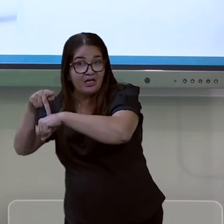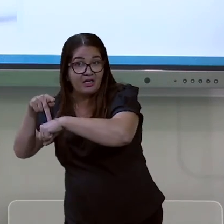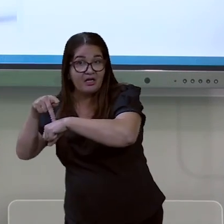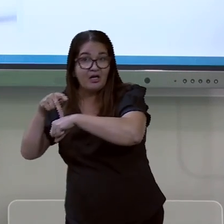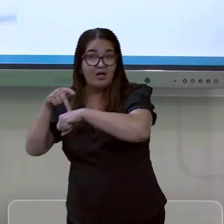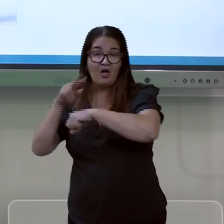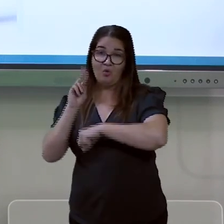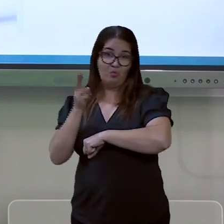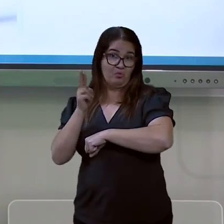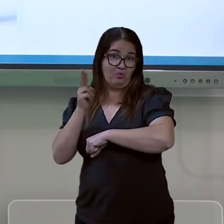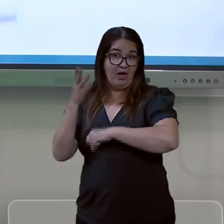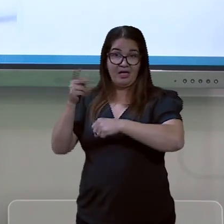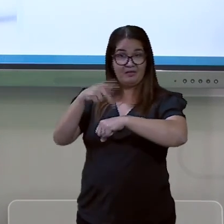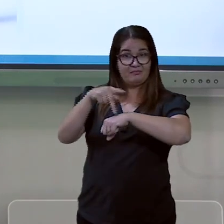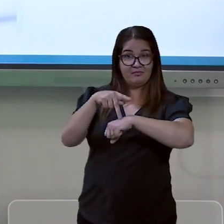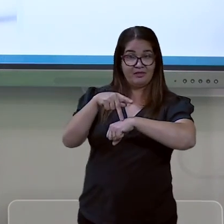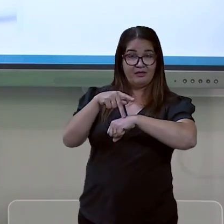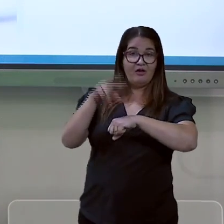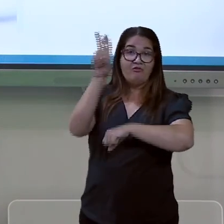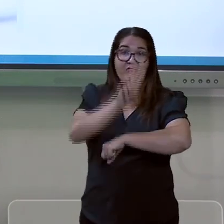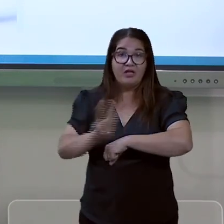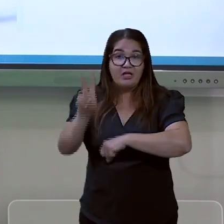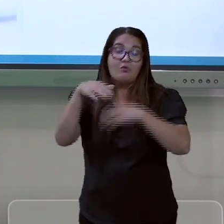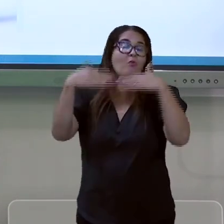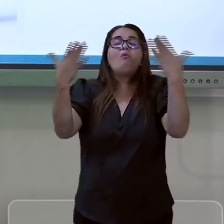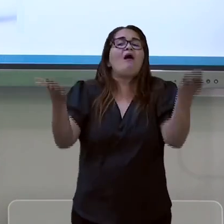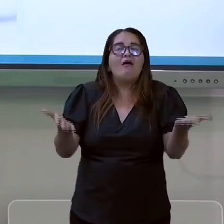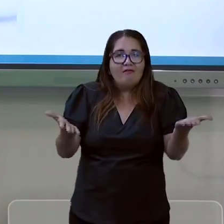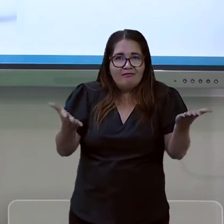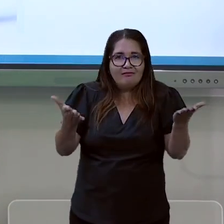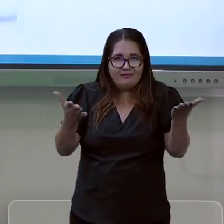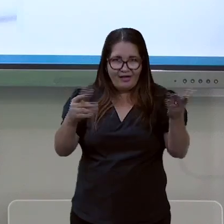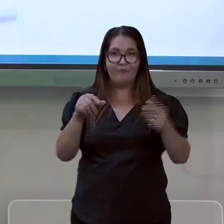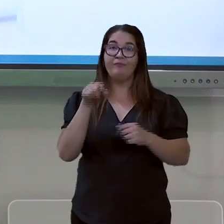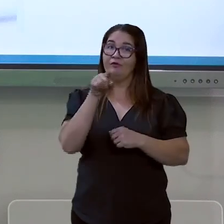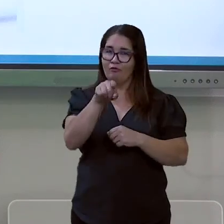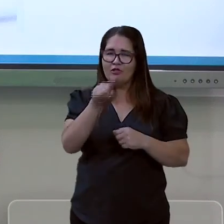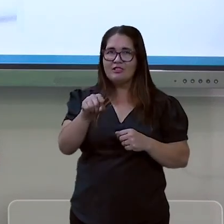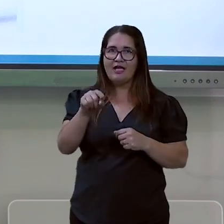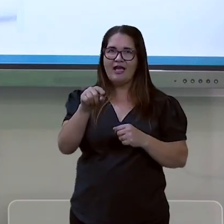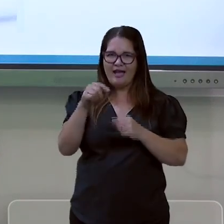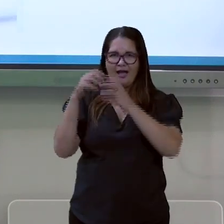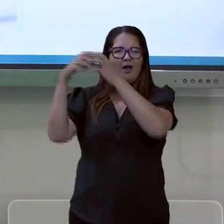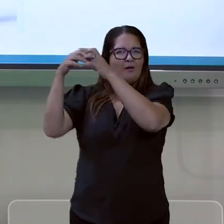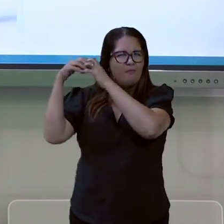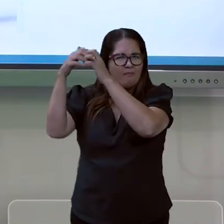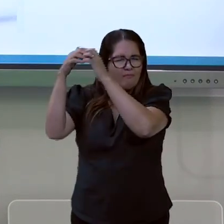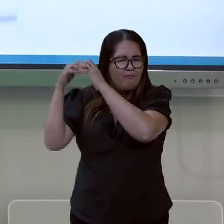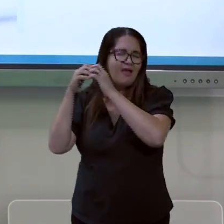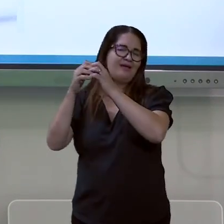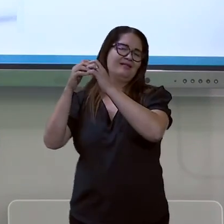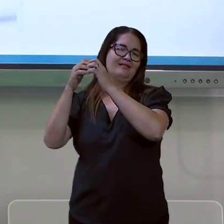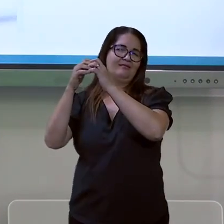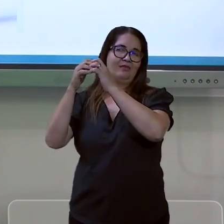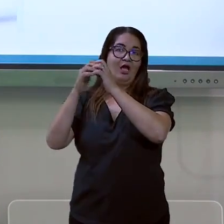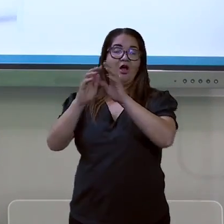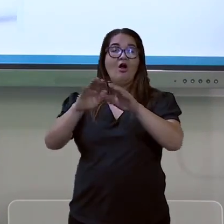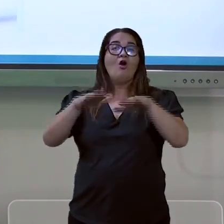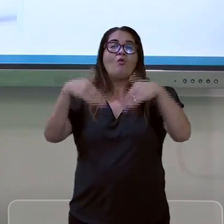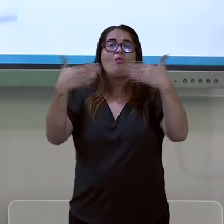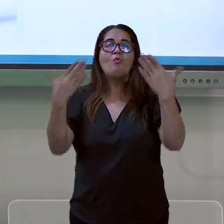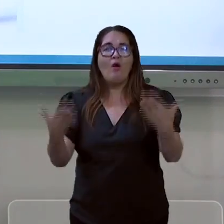Uruguai? Fica aí, pense aí que na sequência das nossas aulas você vai aprender